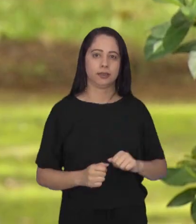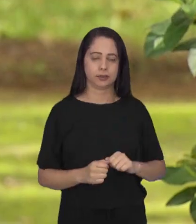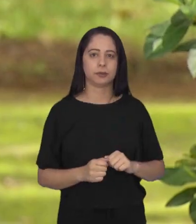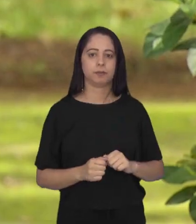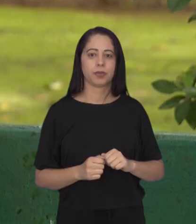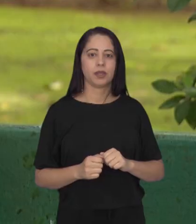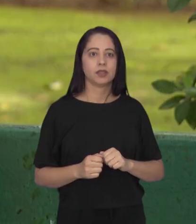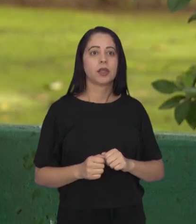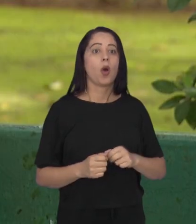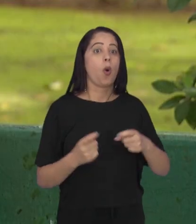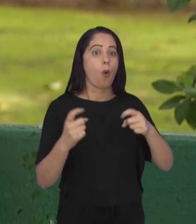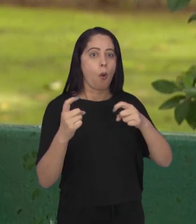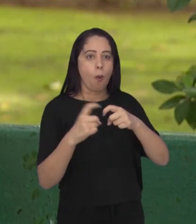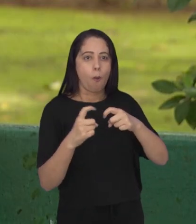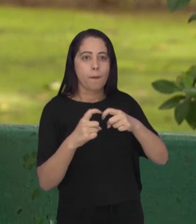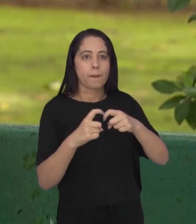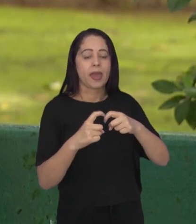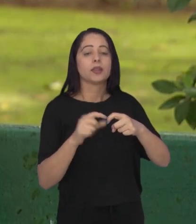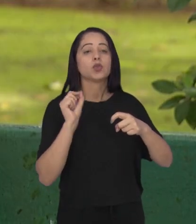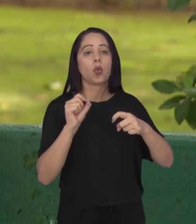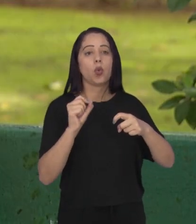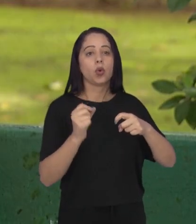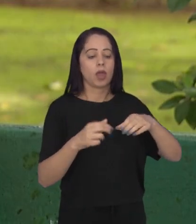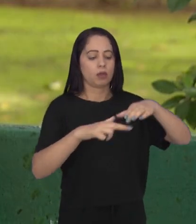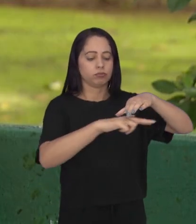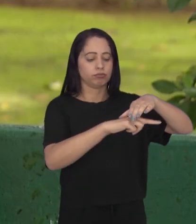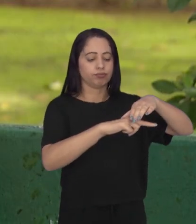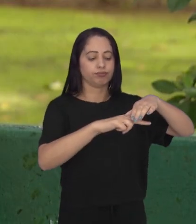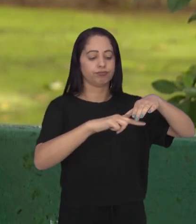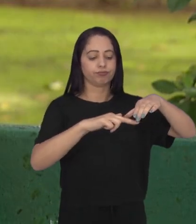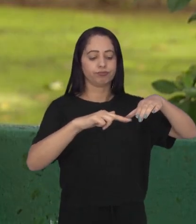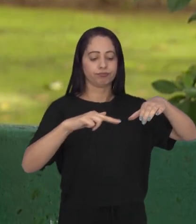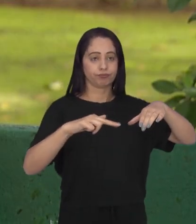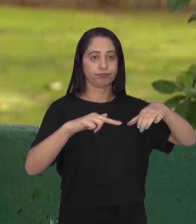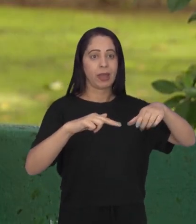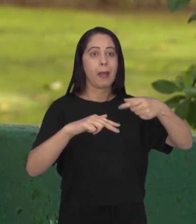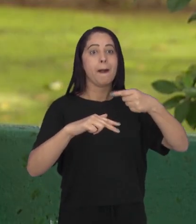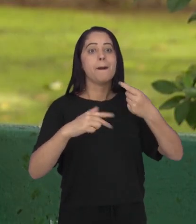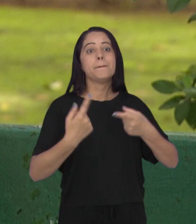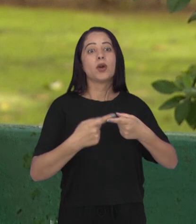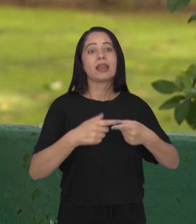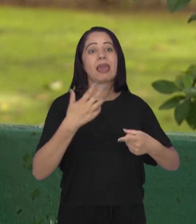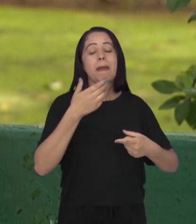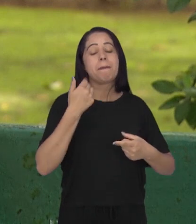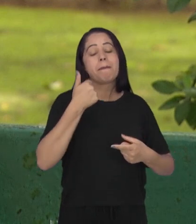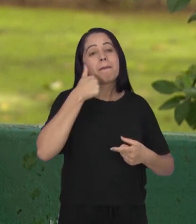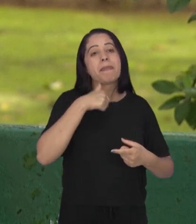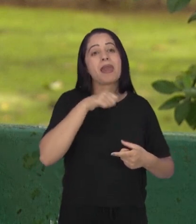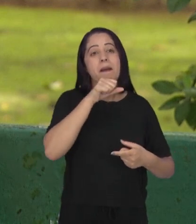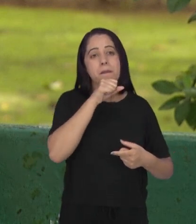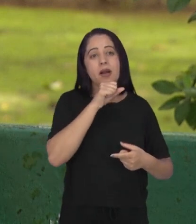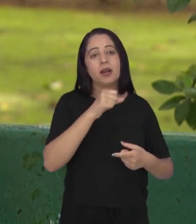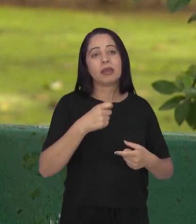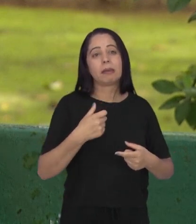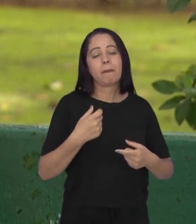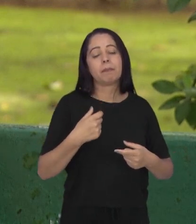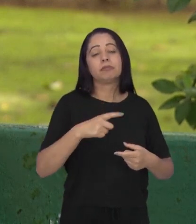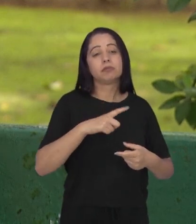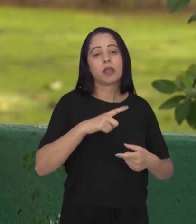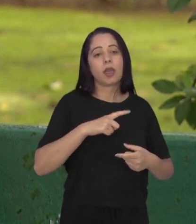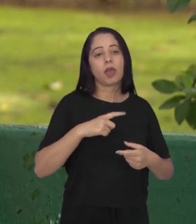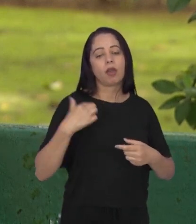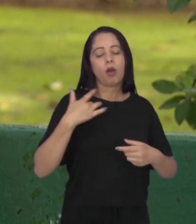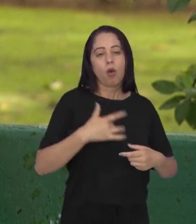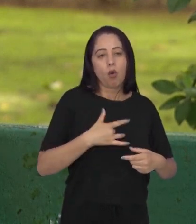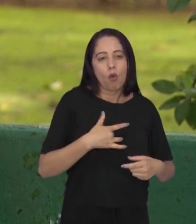meses. Os médicos fizeram uma tomografia e resolveram internar desconfiando que ela estava com sepsis. Então internaram ela por pneumonia por